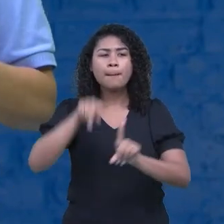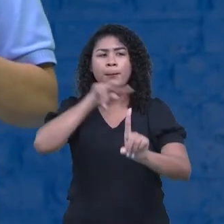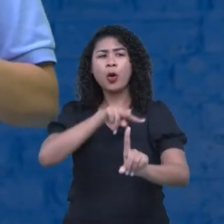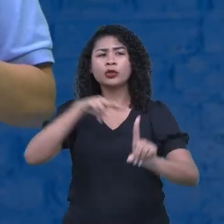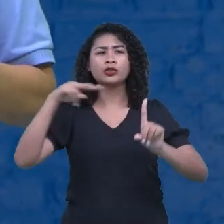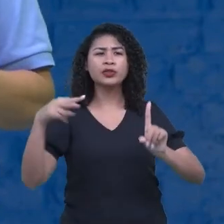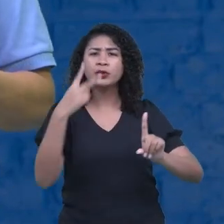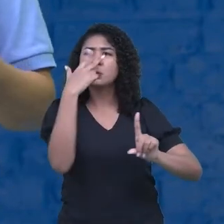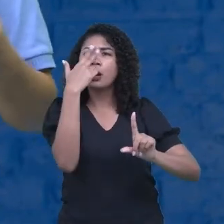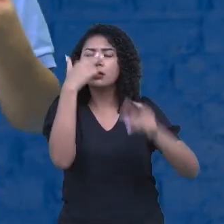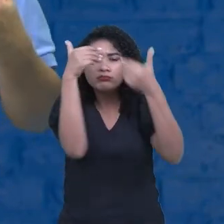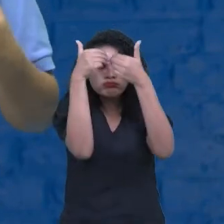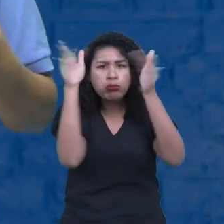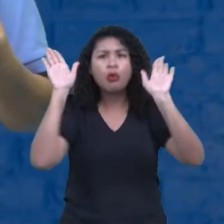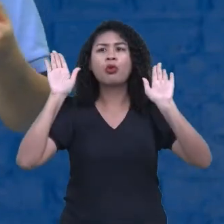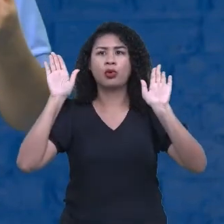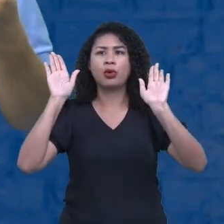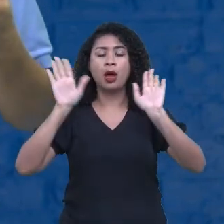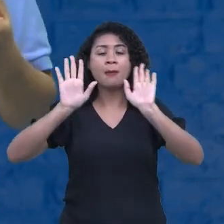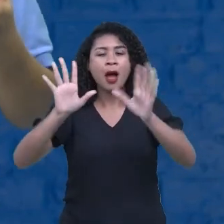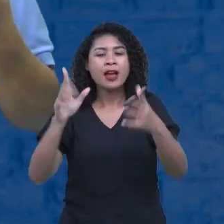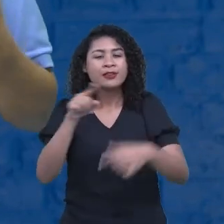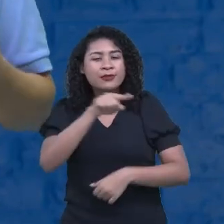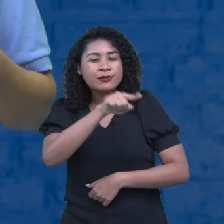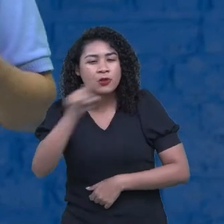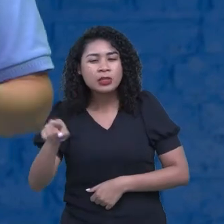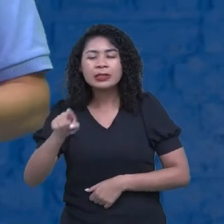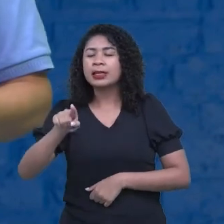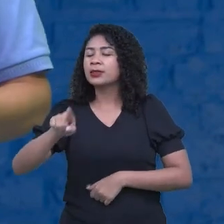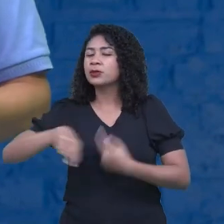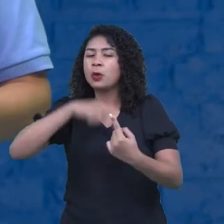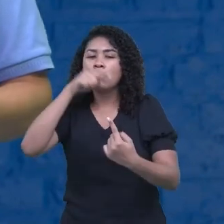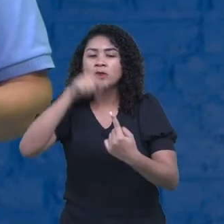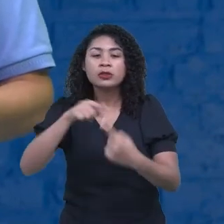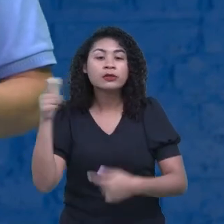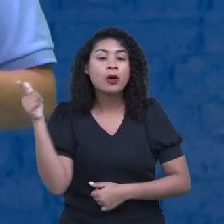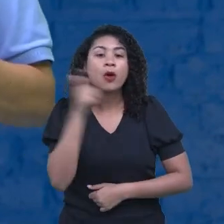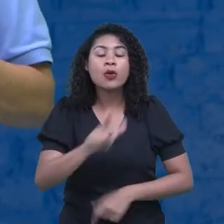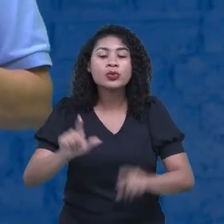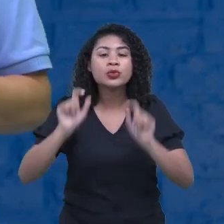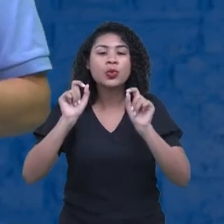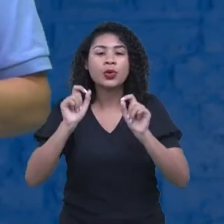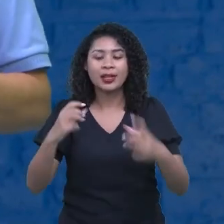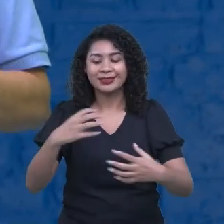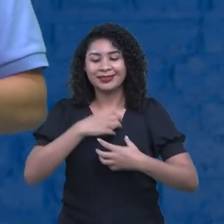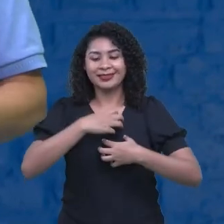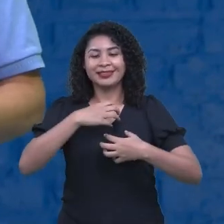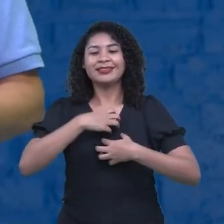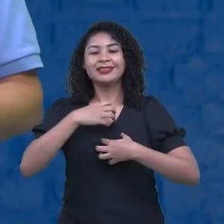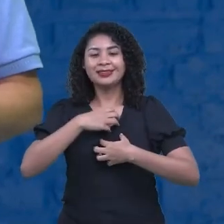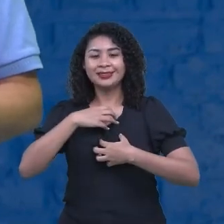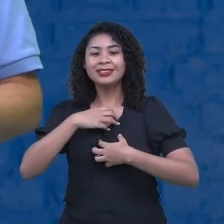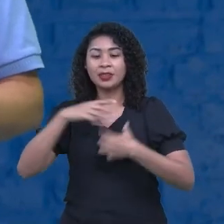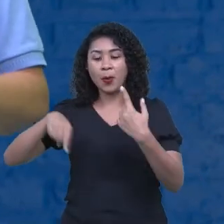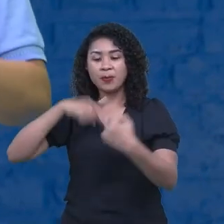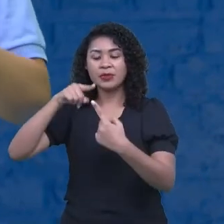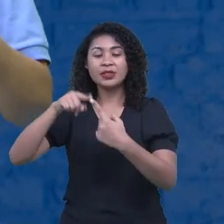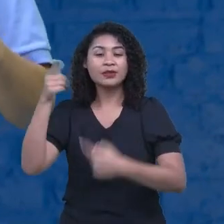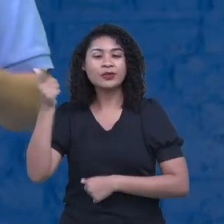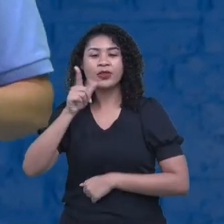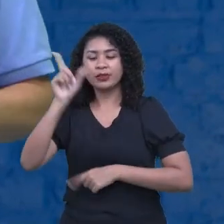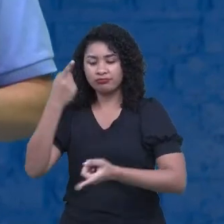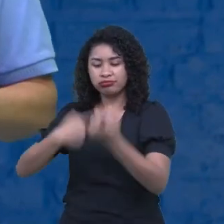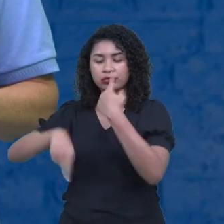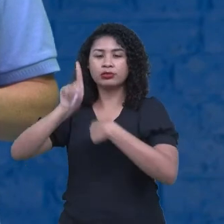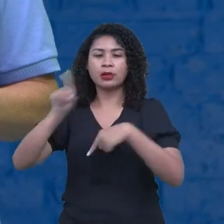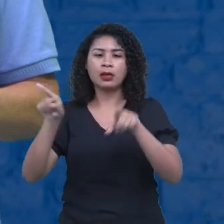mas que tragam o quê? A realização pessoal de vocês. Respeitando todos que estão